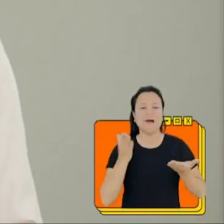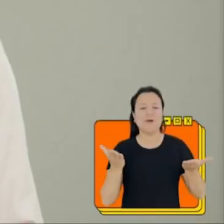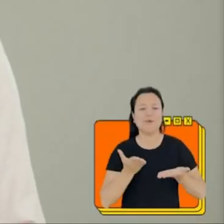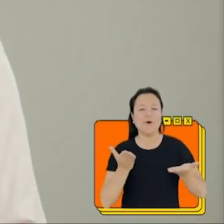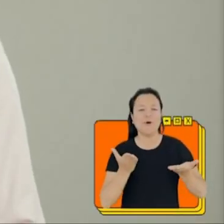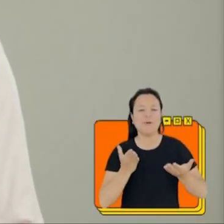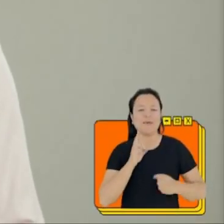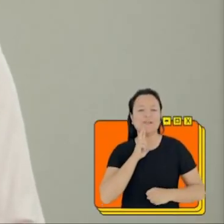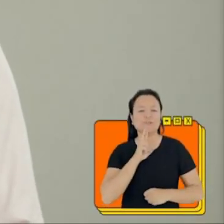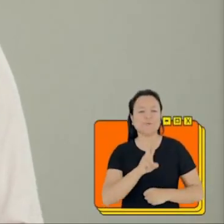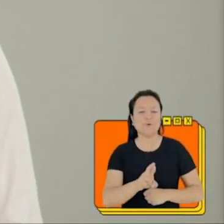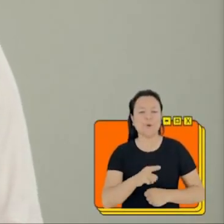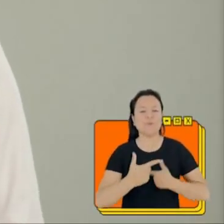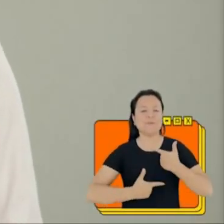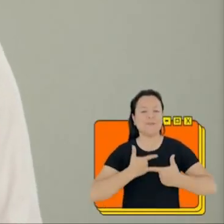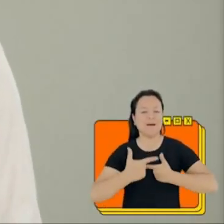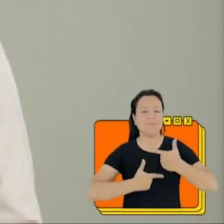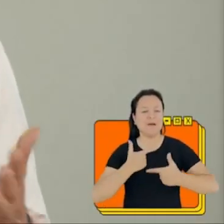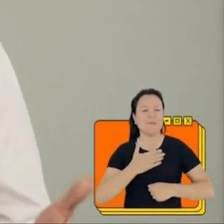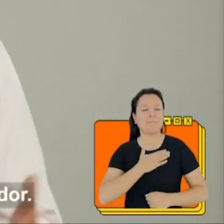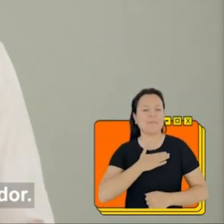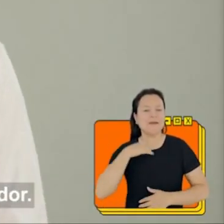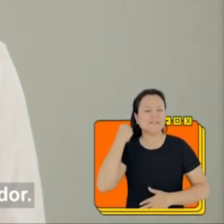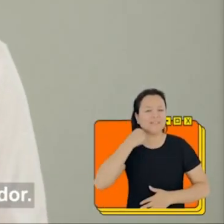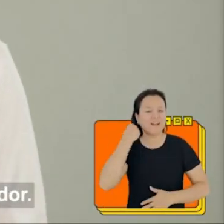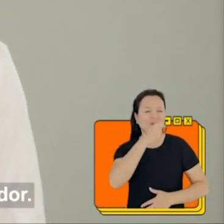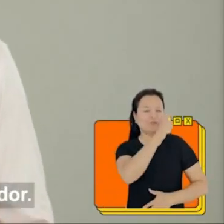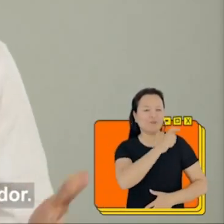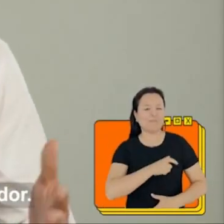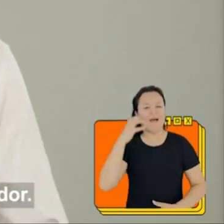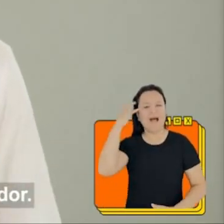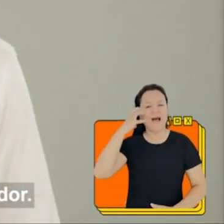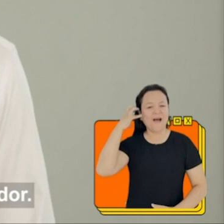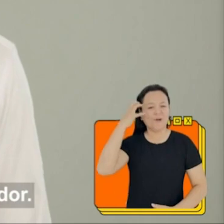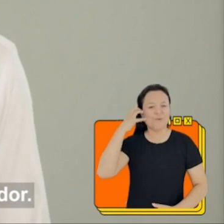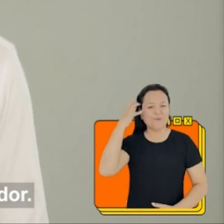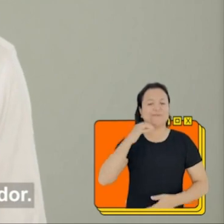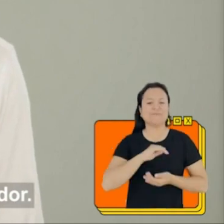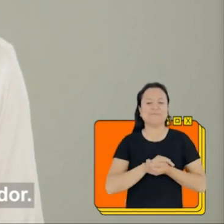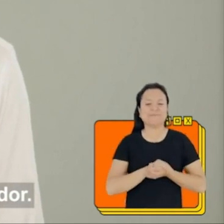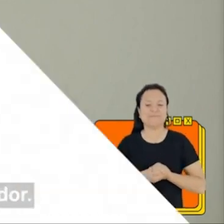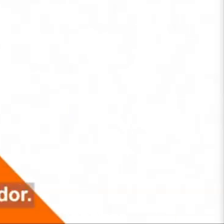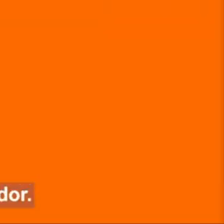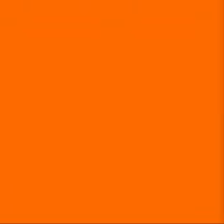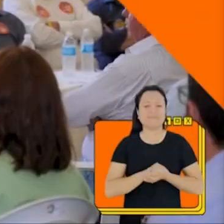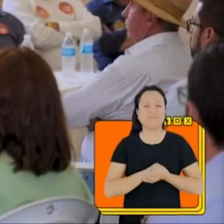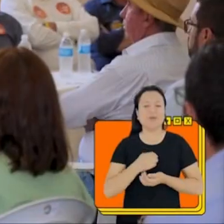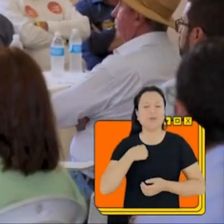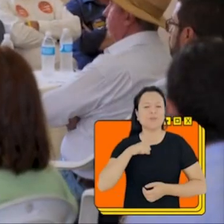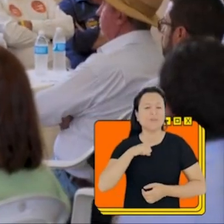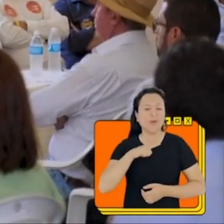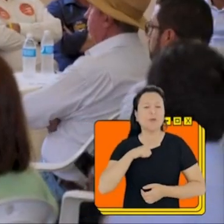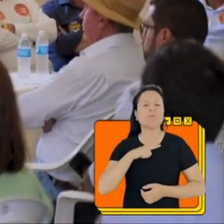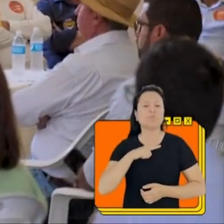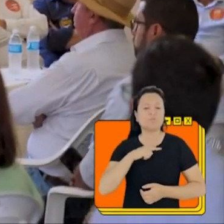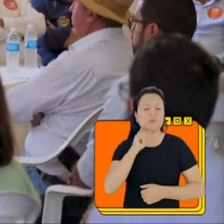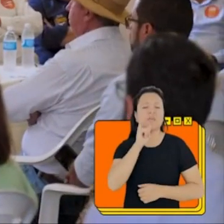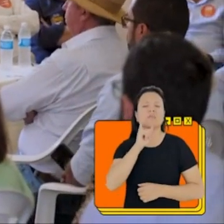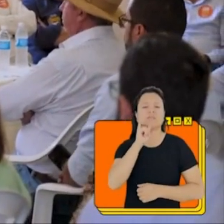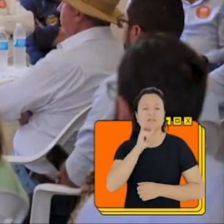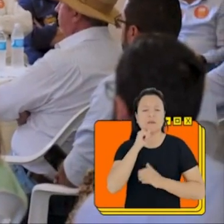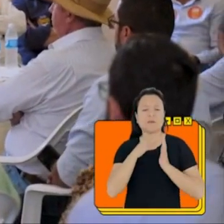Conheça agora o resultado do trabalho do Marcelo Aro, meu candidato a senador. Eu tenho, por exemplo,